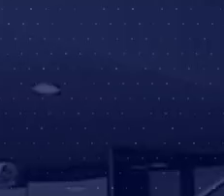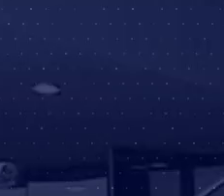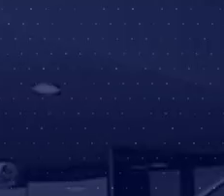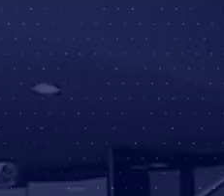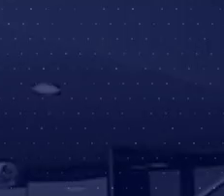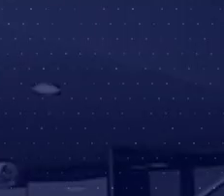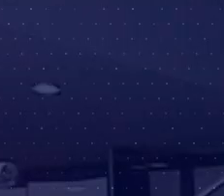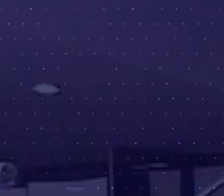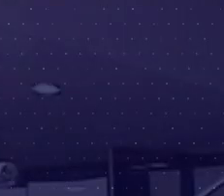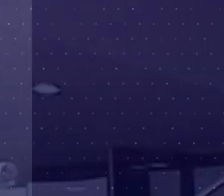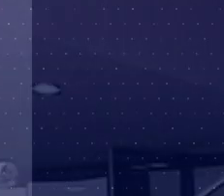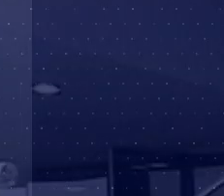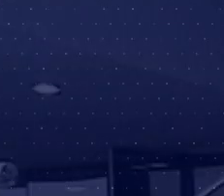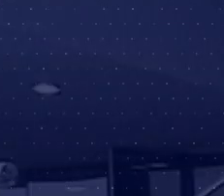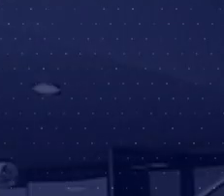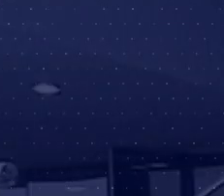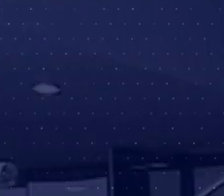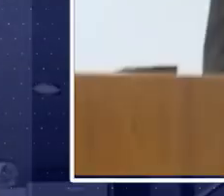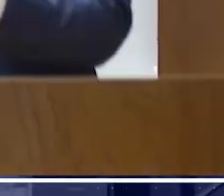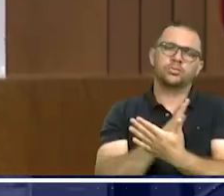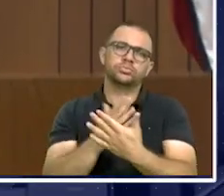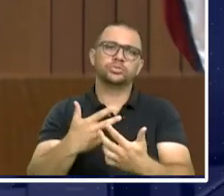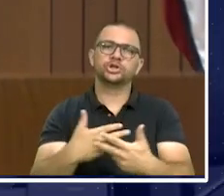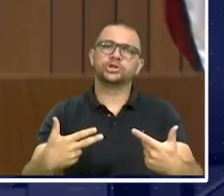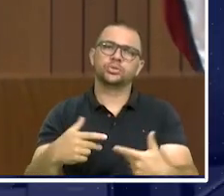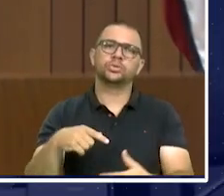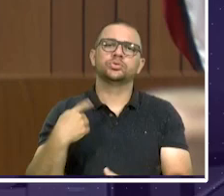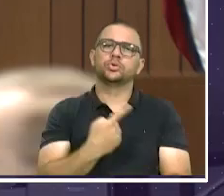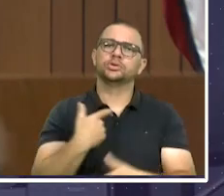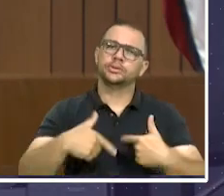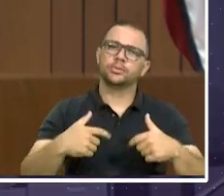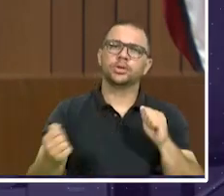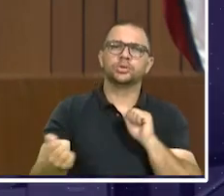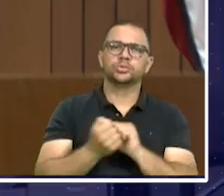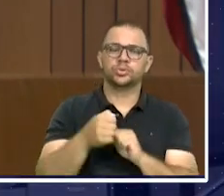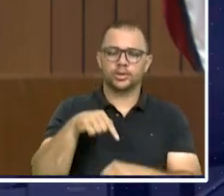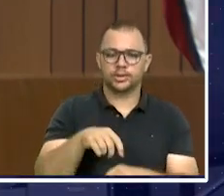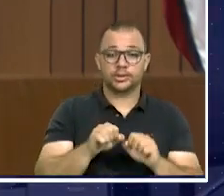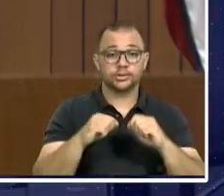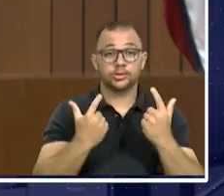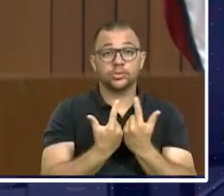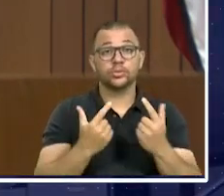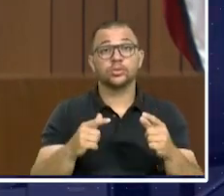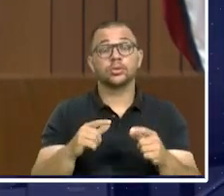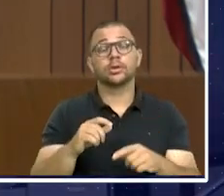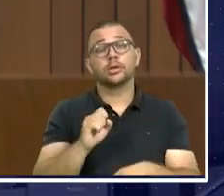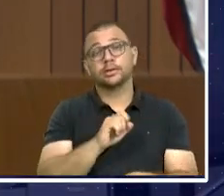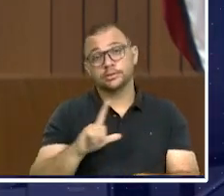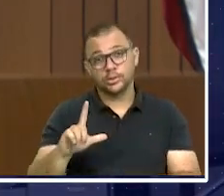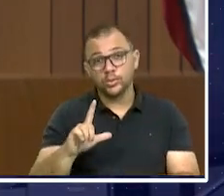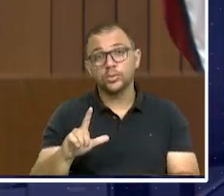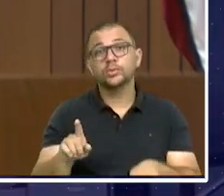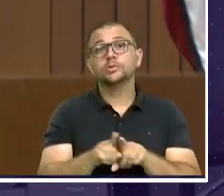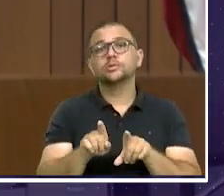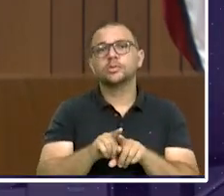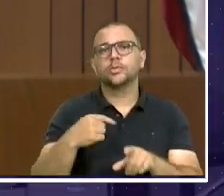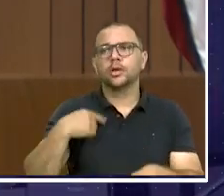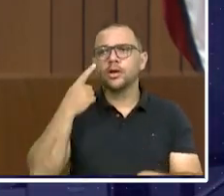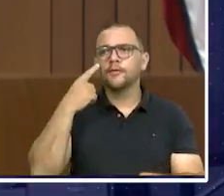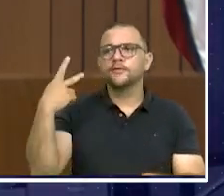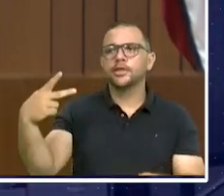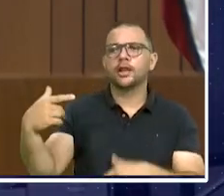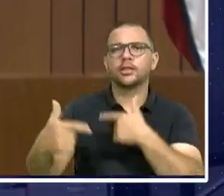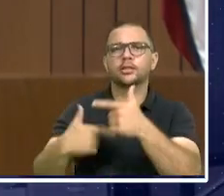Olá, o deputado Elton do curso apresentou durante a sessão plenária as reivindicações de professores da cidade de Turiaçu e dos